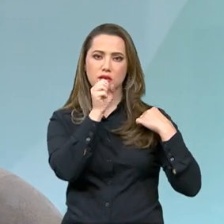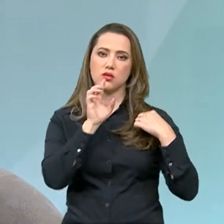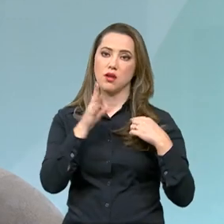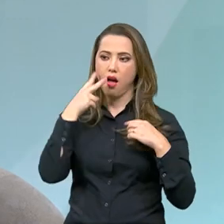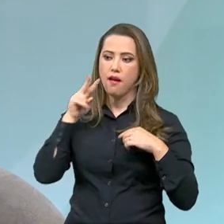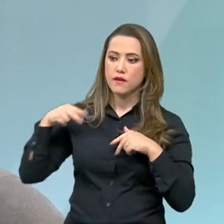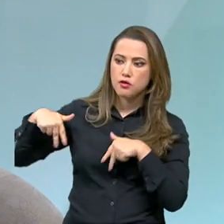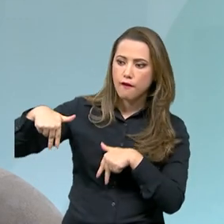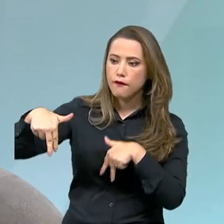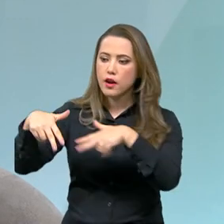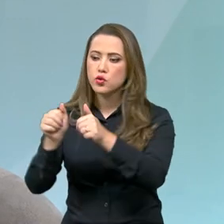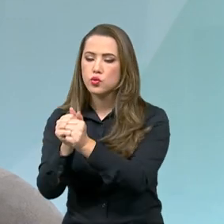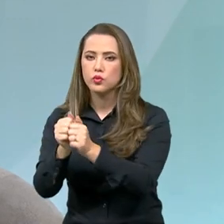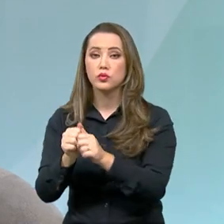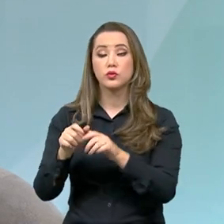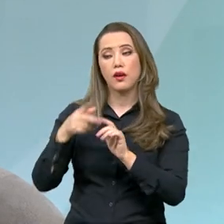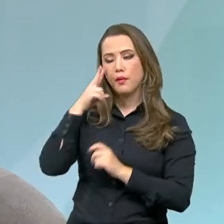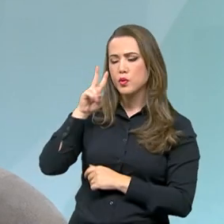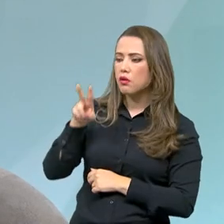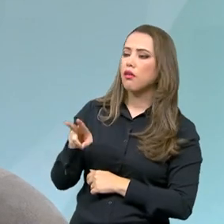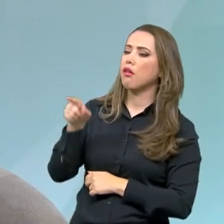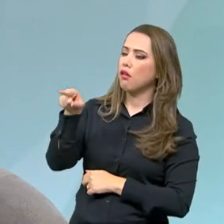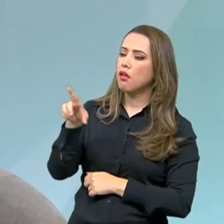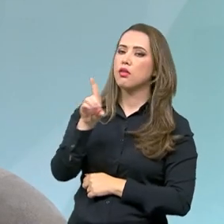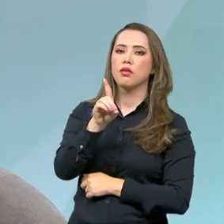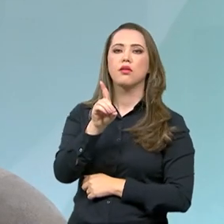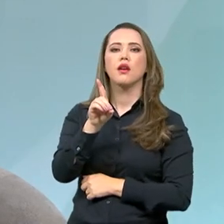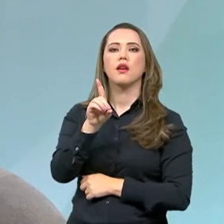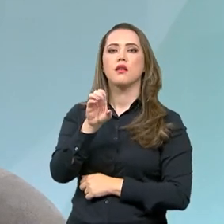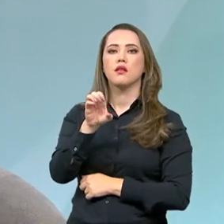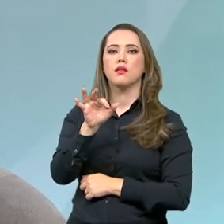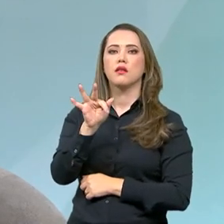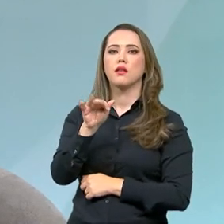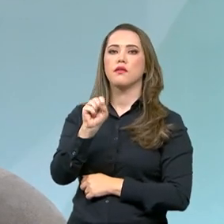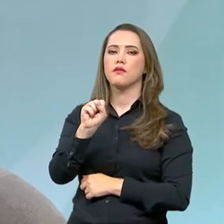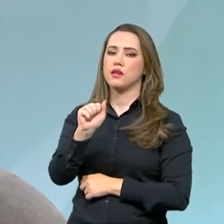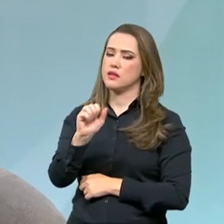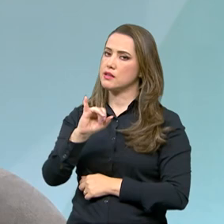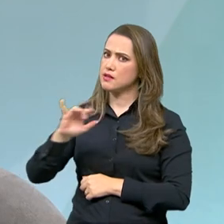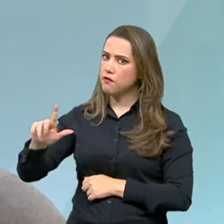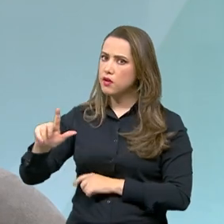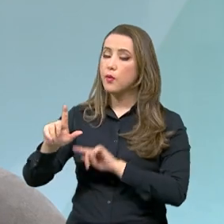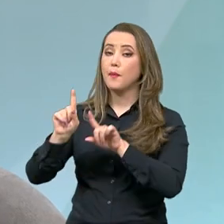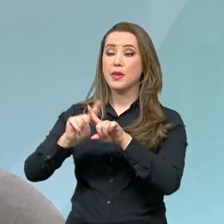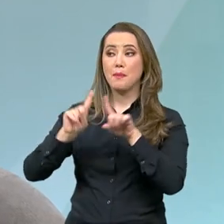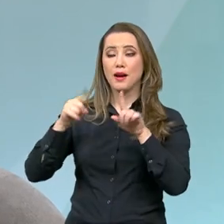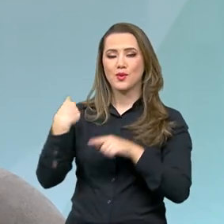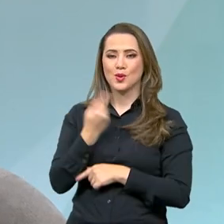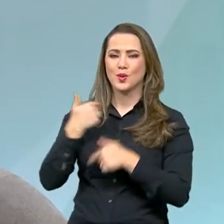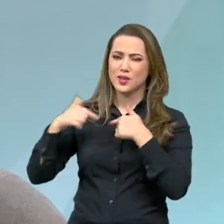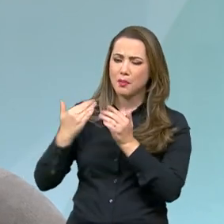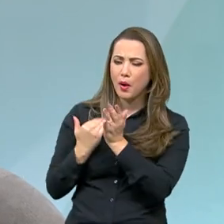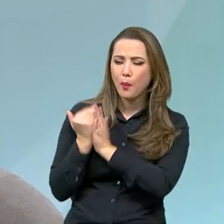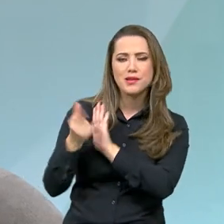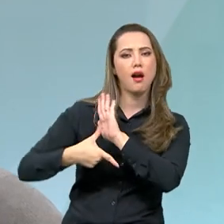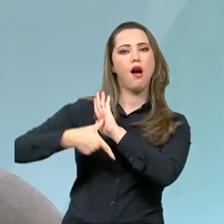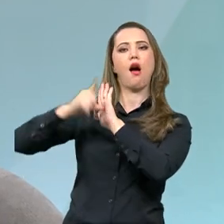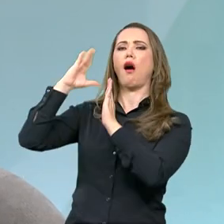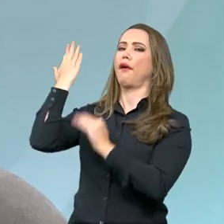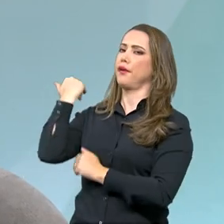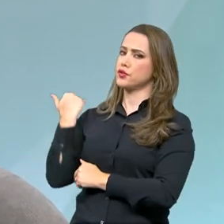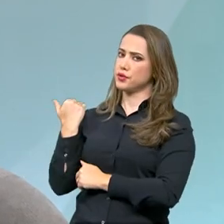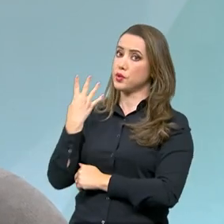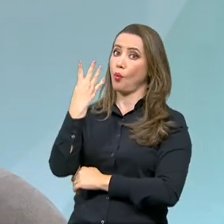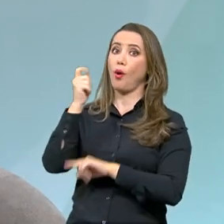aos desastres. Por exemplo, no caso dessas chuvas que aconteceram agora em Alagoas, em Recife, em Pernambuco e no Nordeste como um todo, há mais de quatro